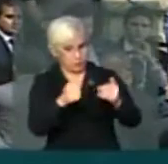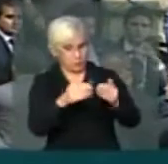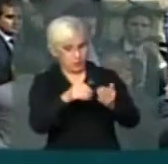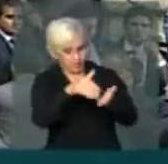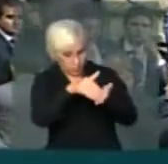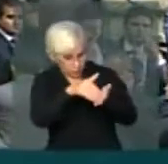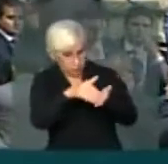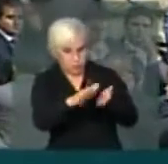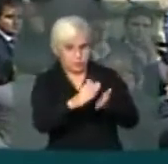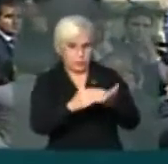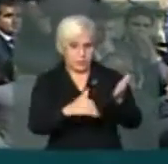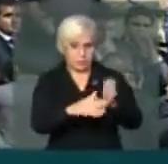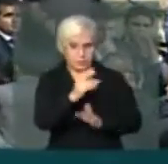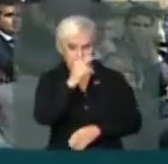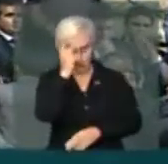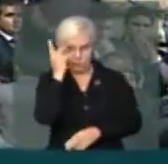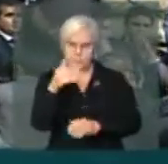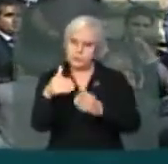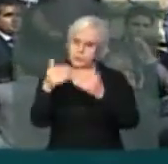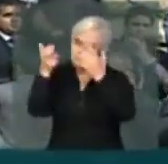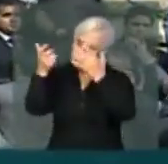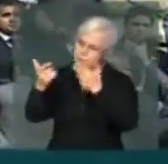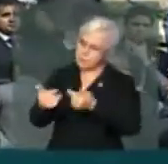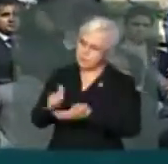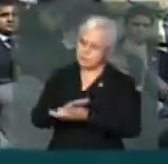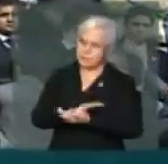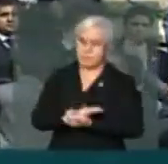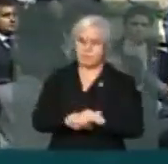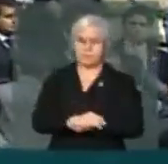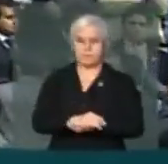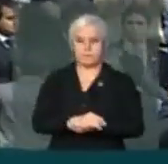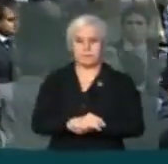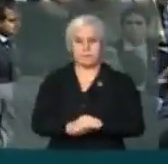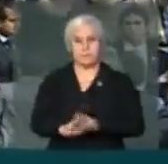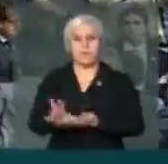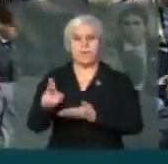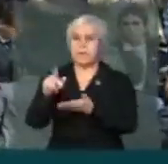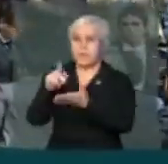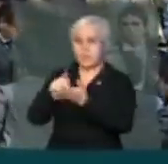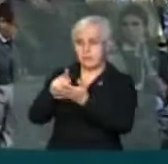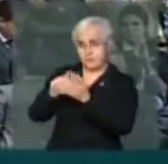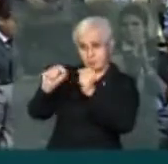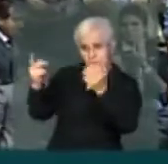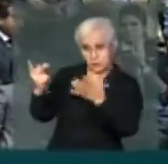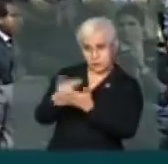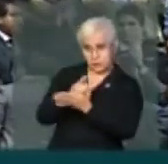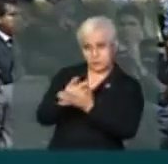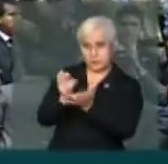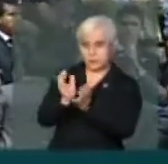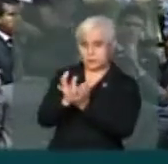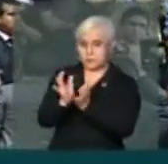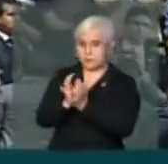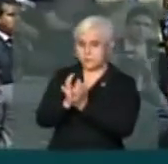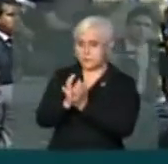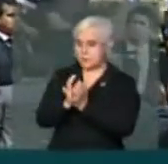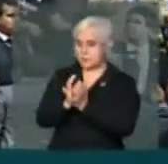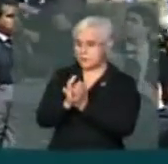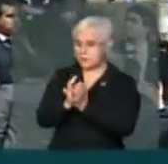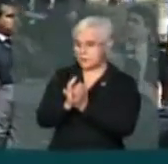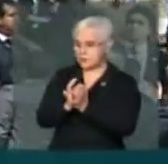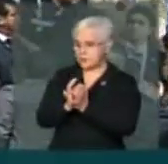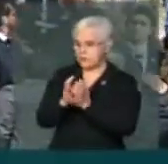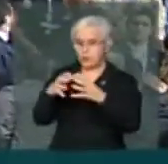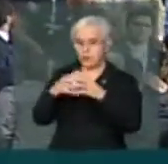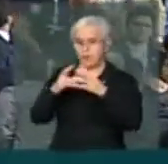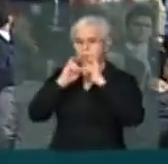retirados os manifestantes. Queria que a senhora explicasse para a gente. Não, na verdade, os manifestantes são uma claque paga pela